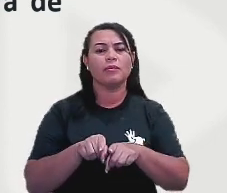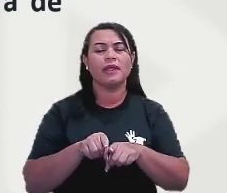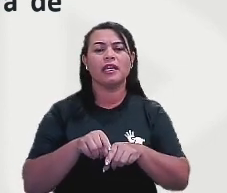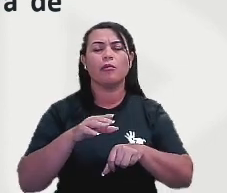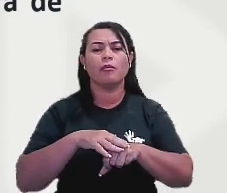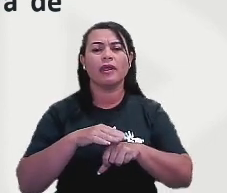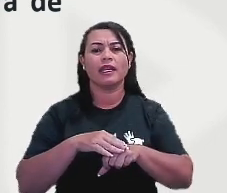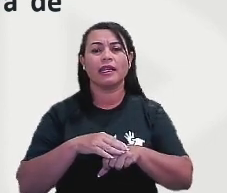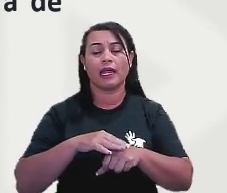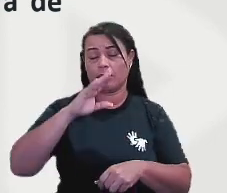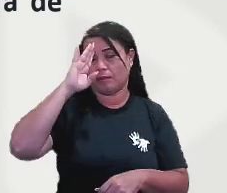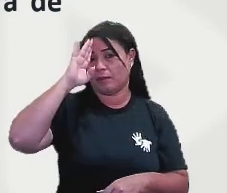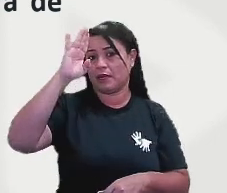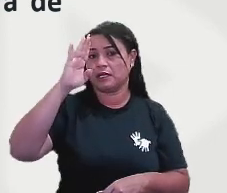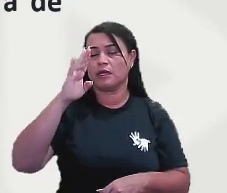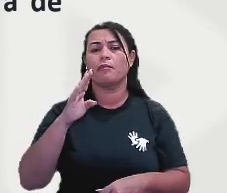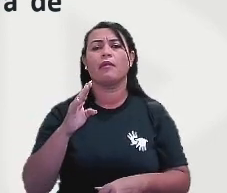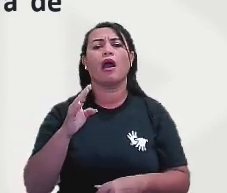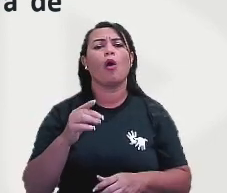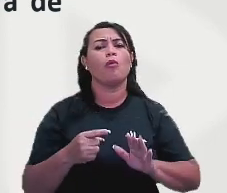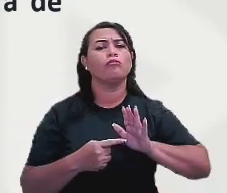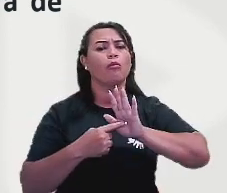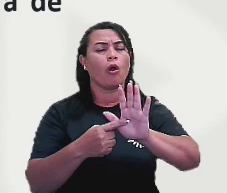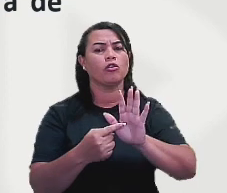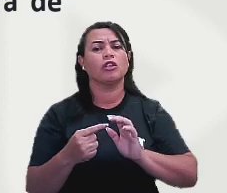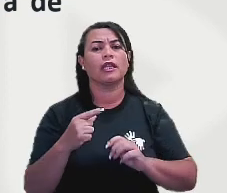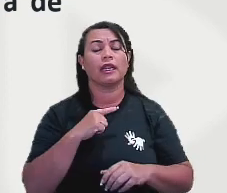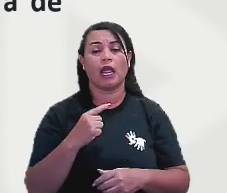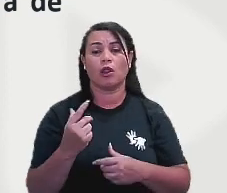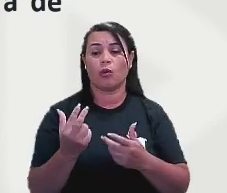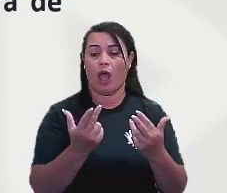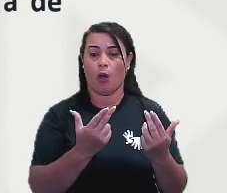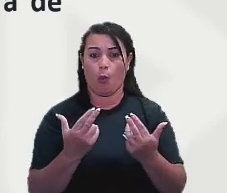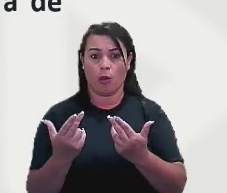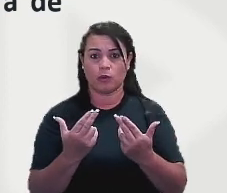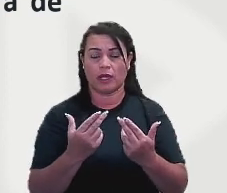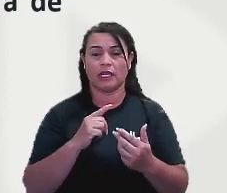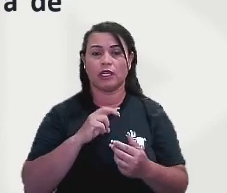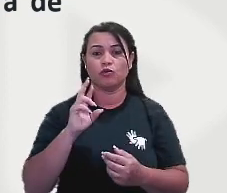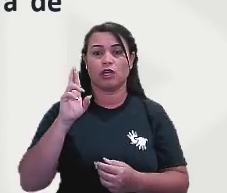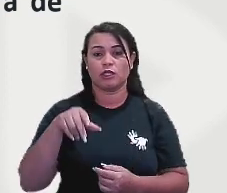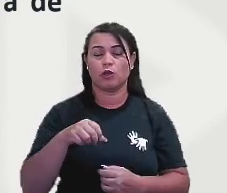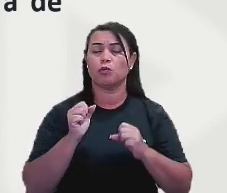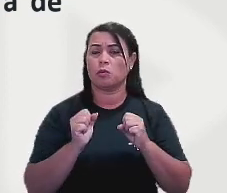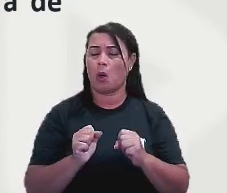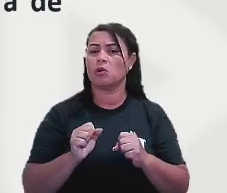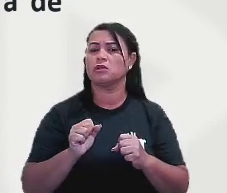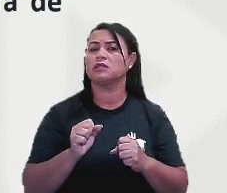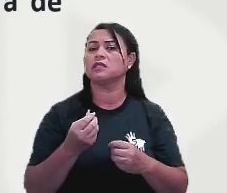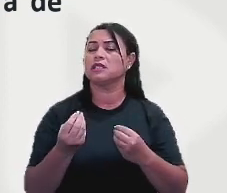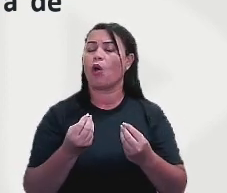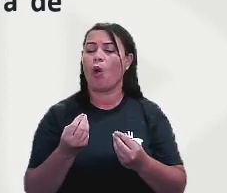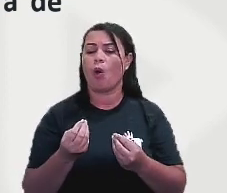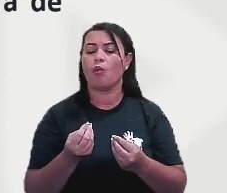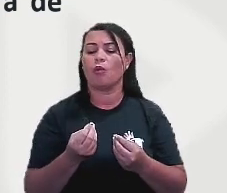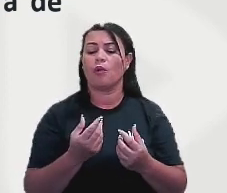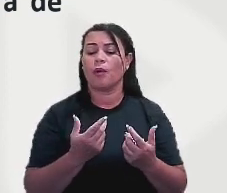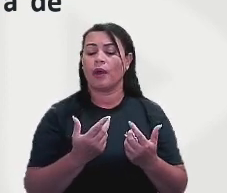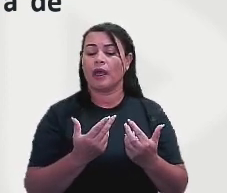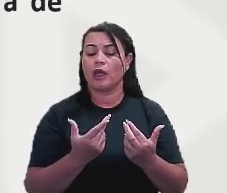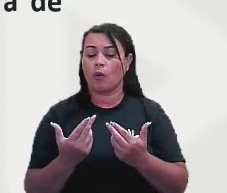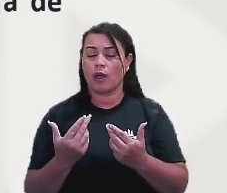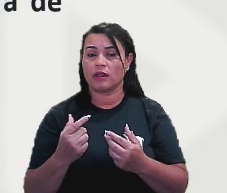proporções garante que a igualdade entre duas razões pode ser escrita na forma de igualdade entre